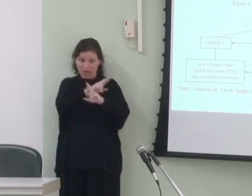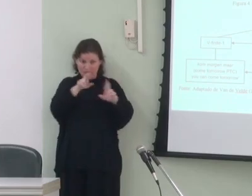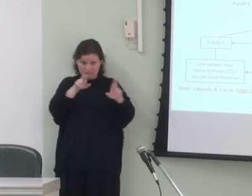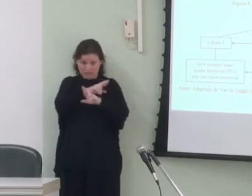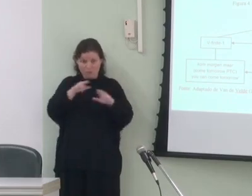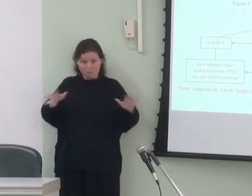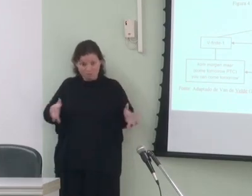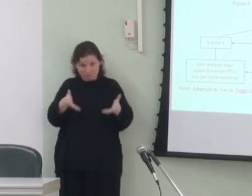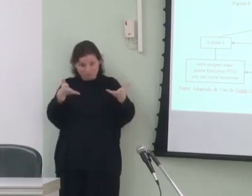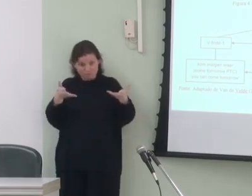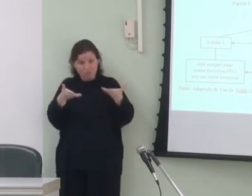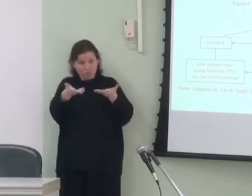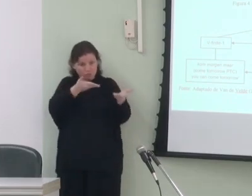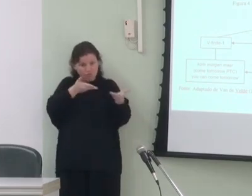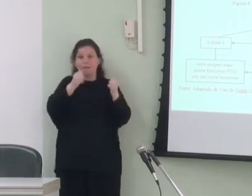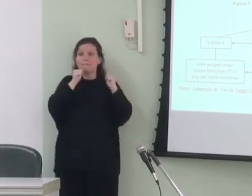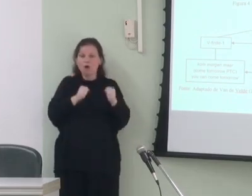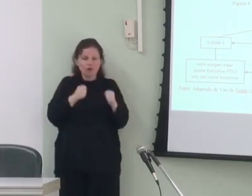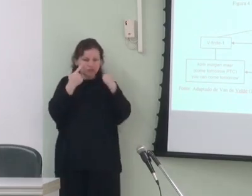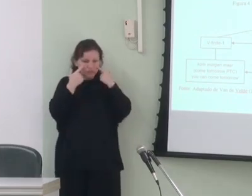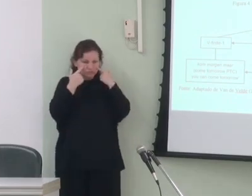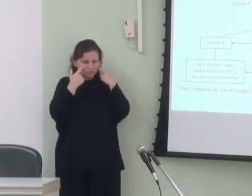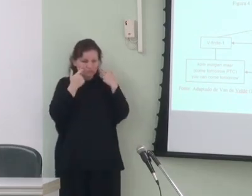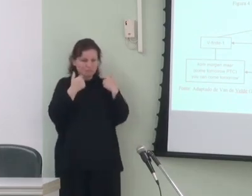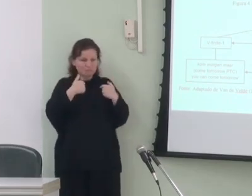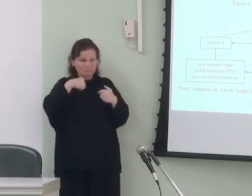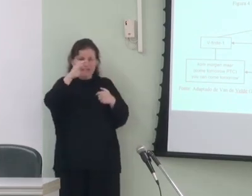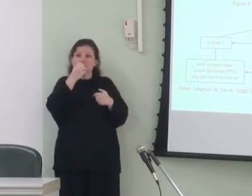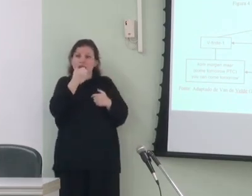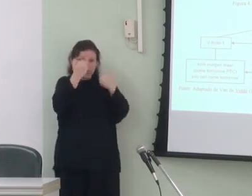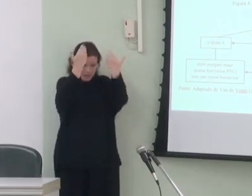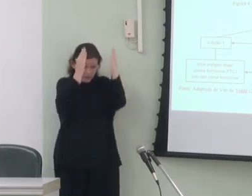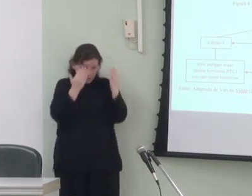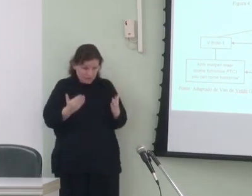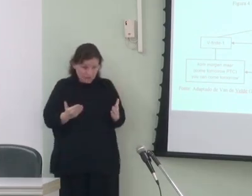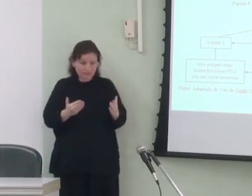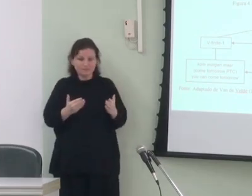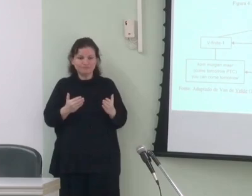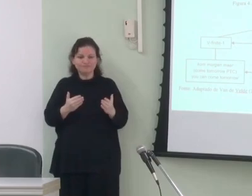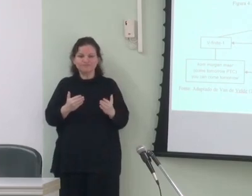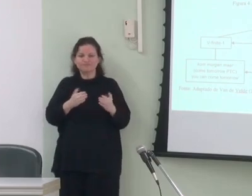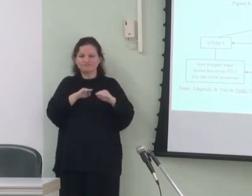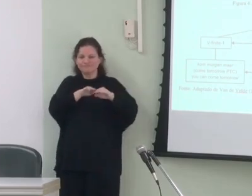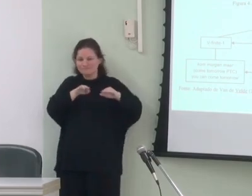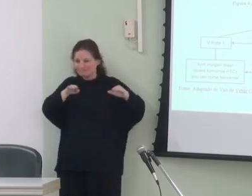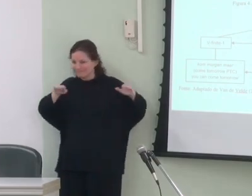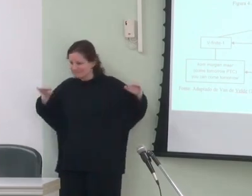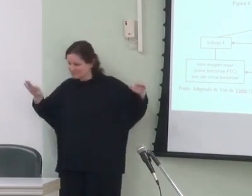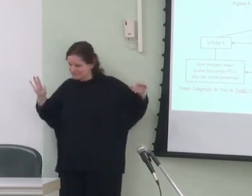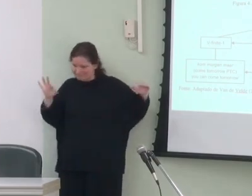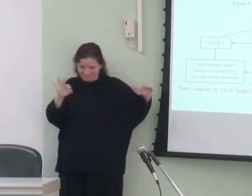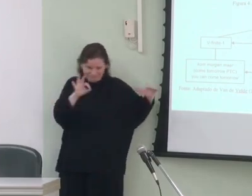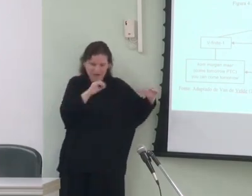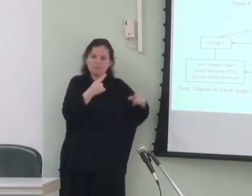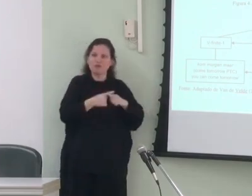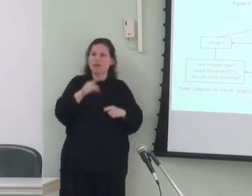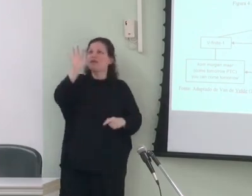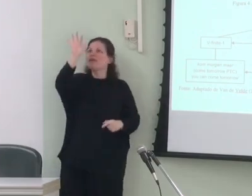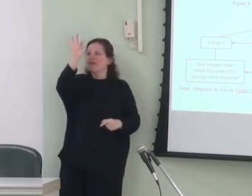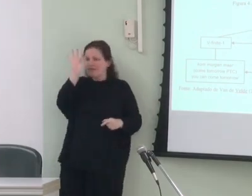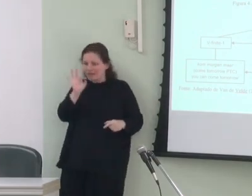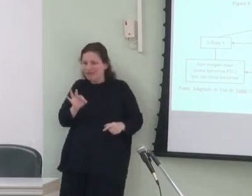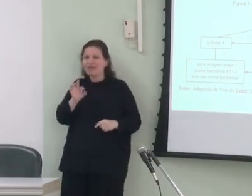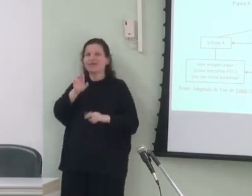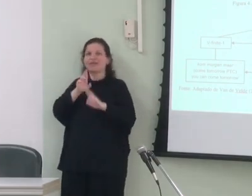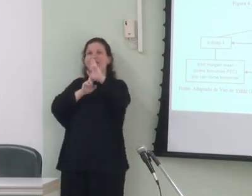motivação mútua podem ser mais bem analisadas por meio de elos horizontais já que elos verticais analisam